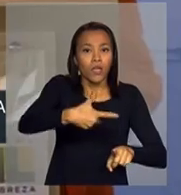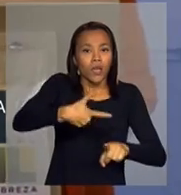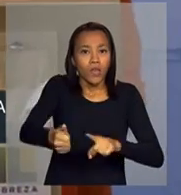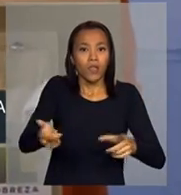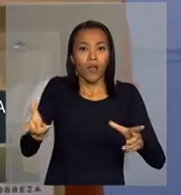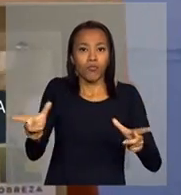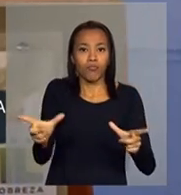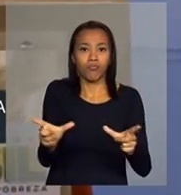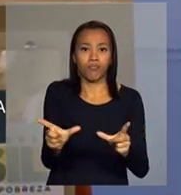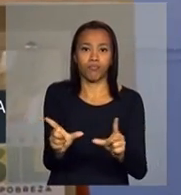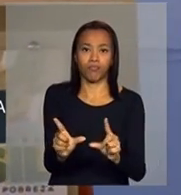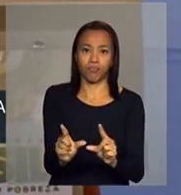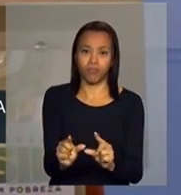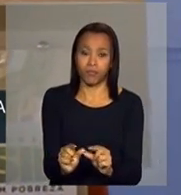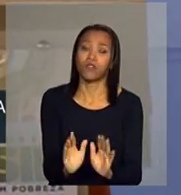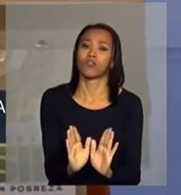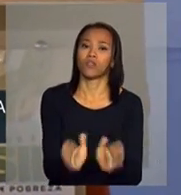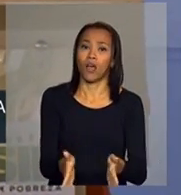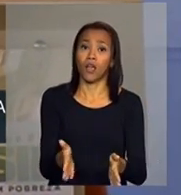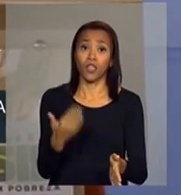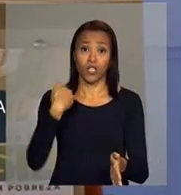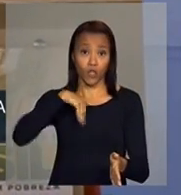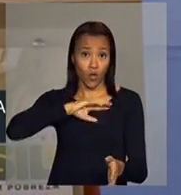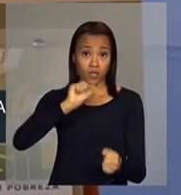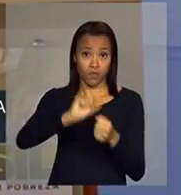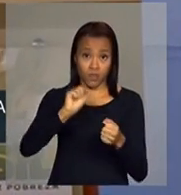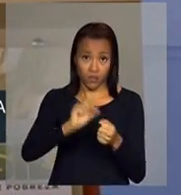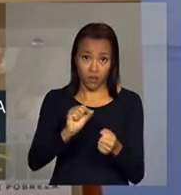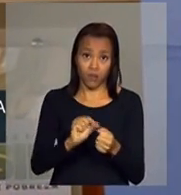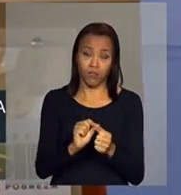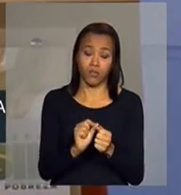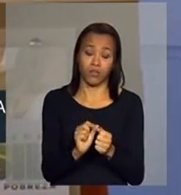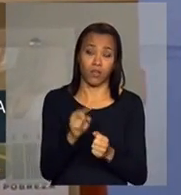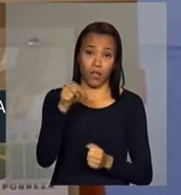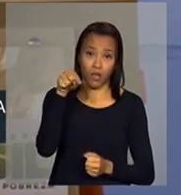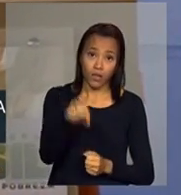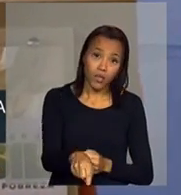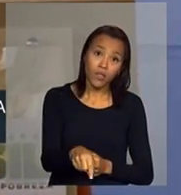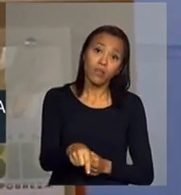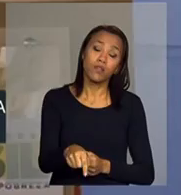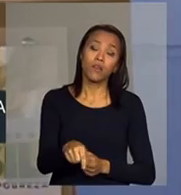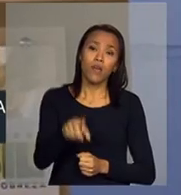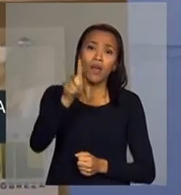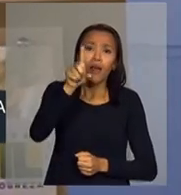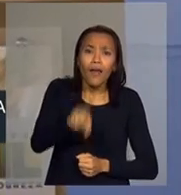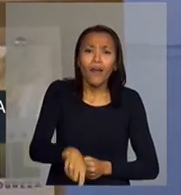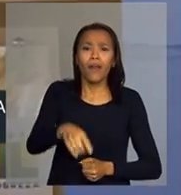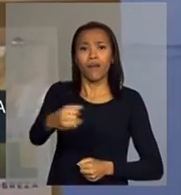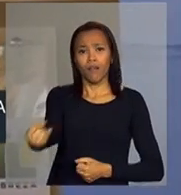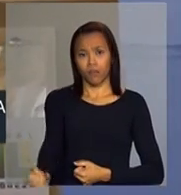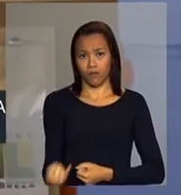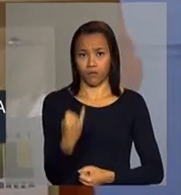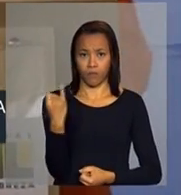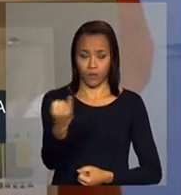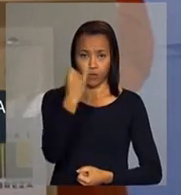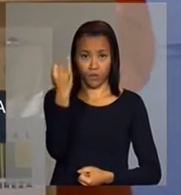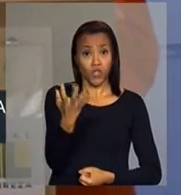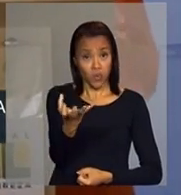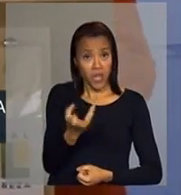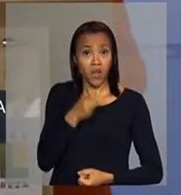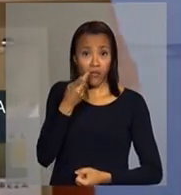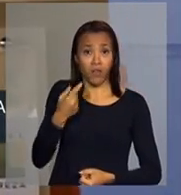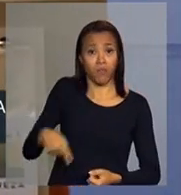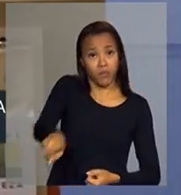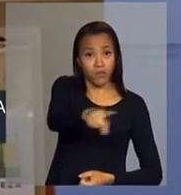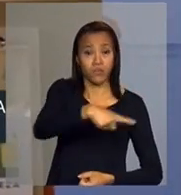E isso que nós fizemos nesse ciclo é algo extremamente importante. E quero dizer para